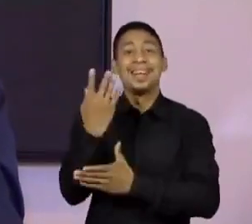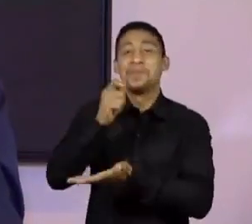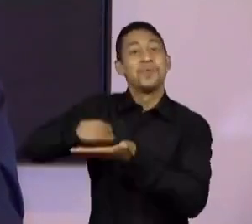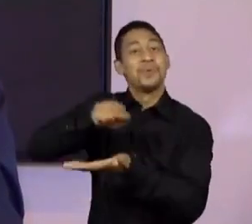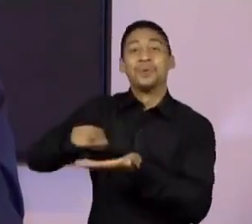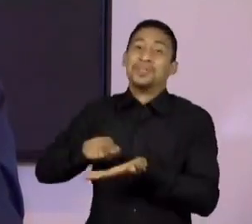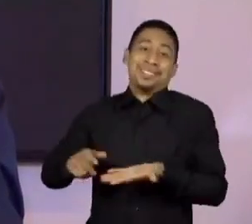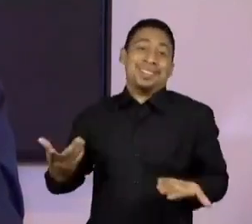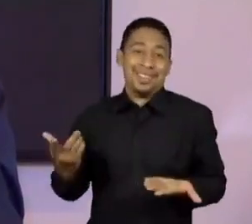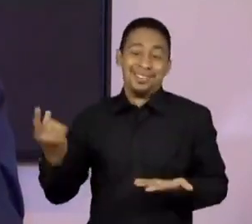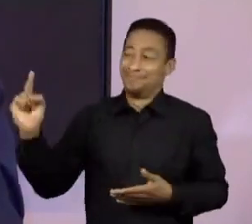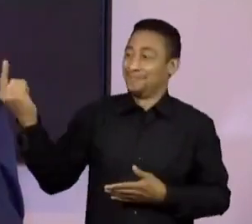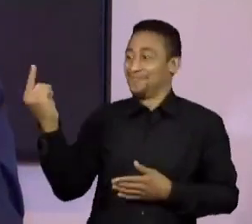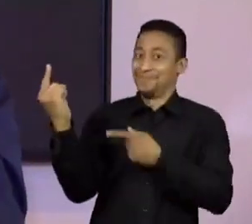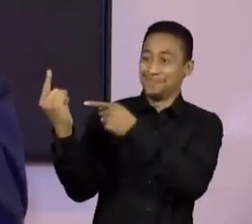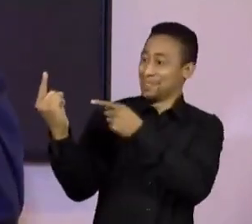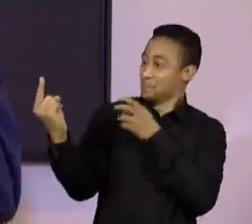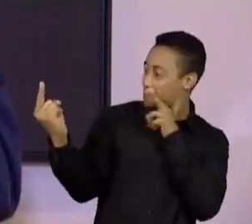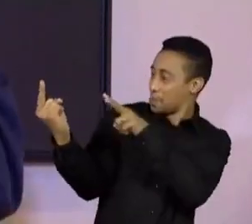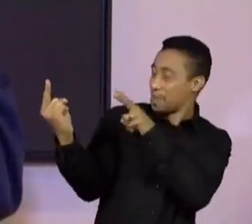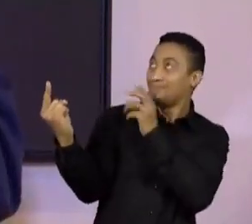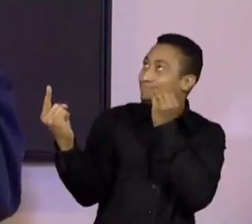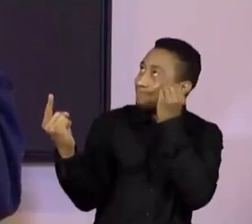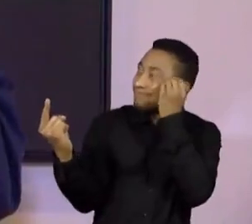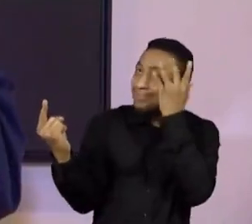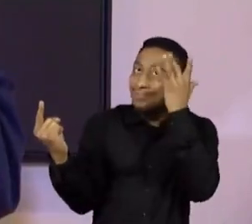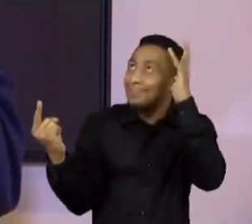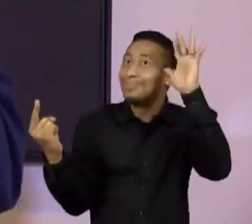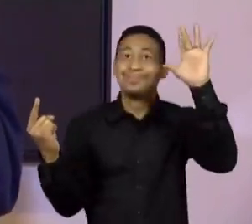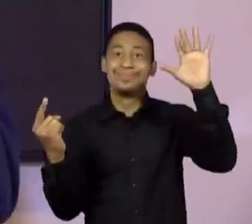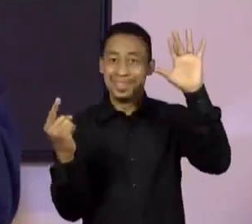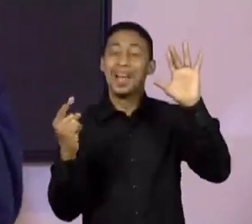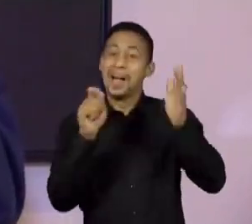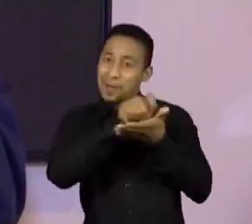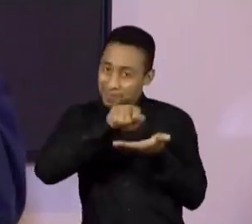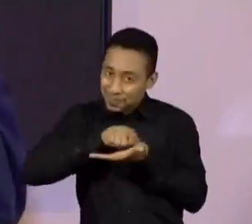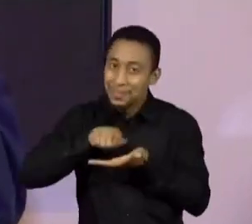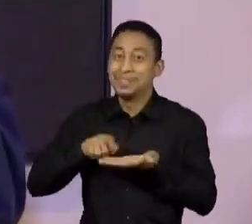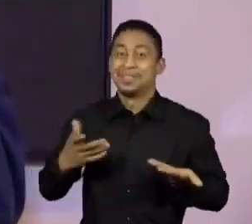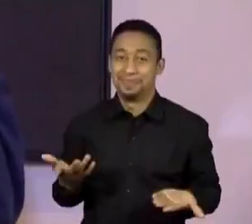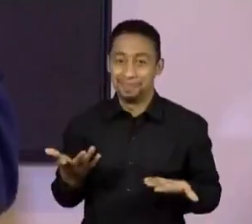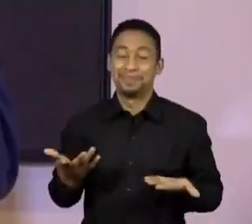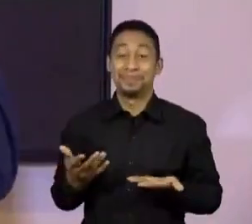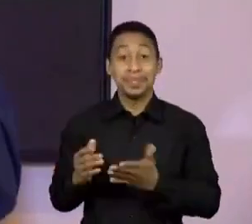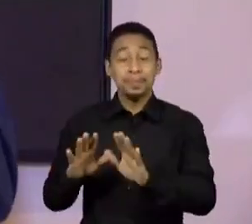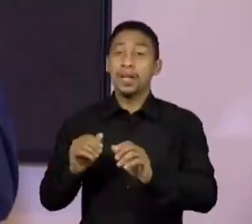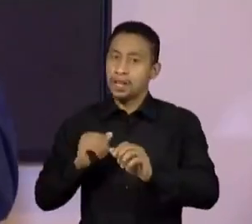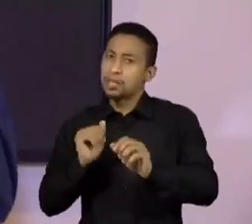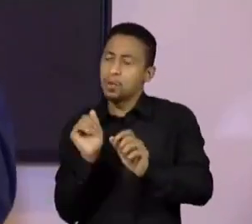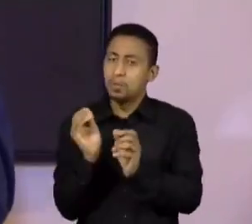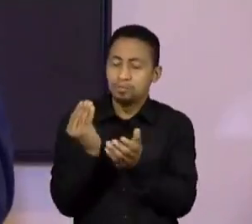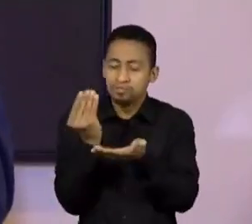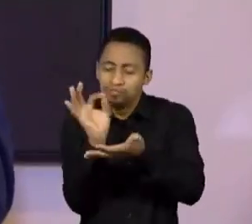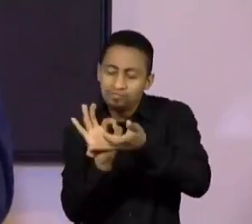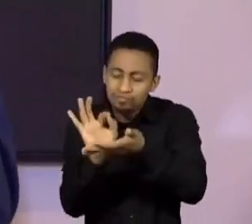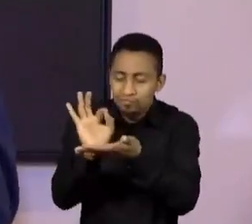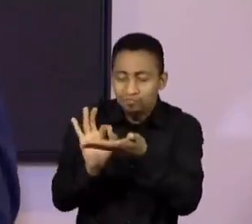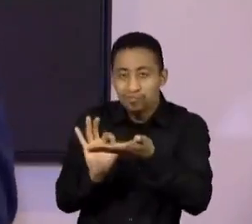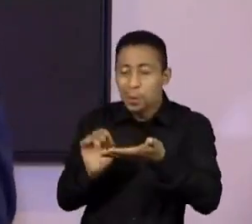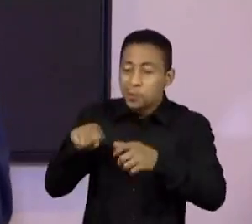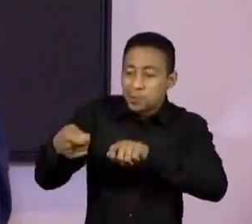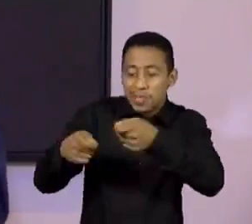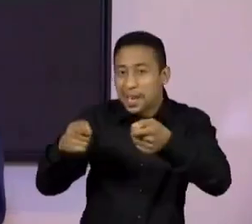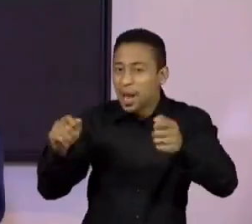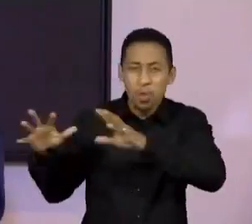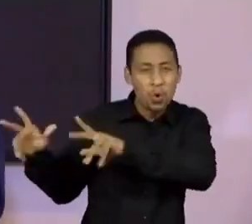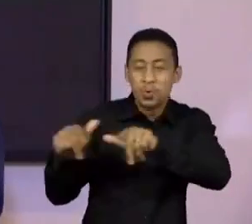é... é... mas aí eu botei umas... umas palavras... bem populares... até